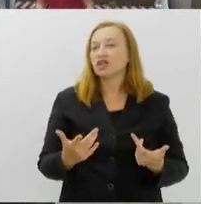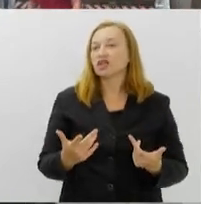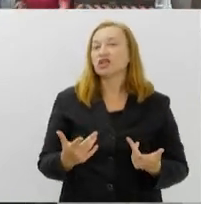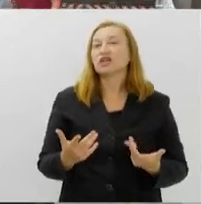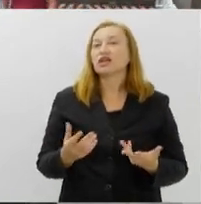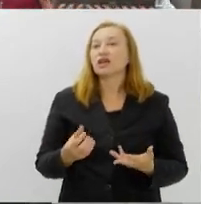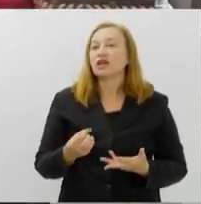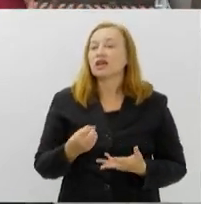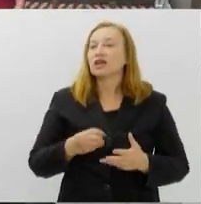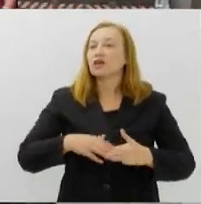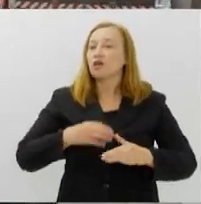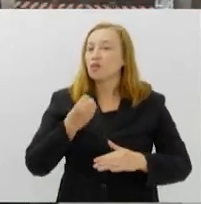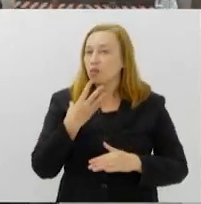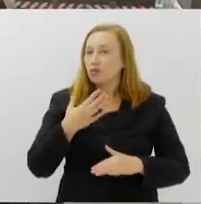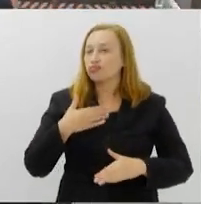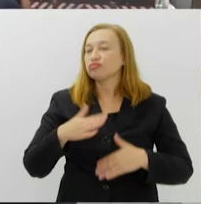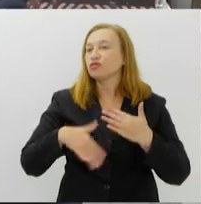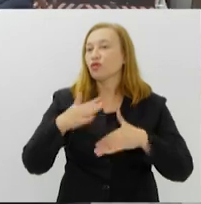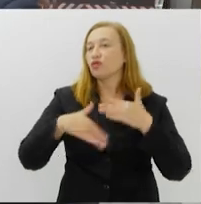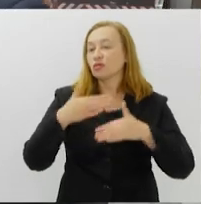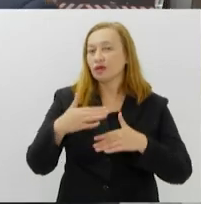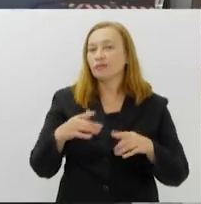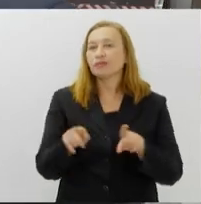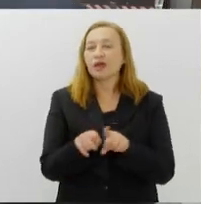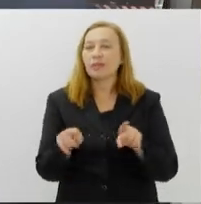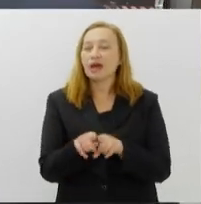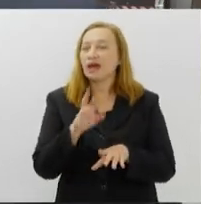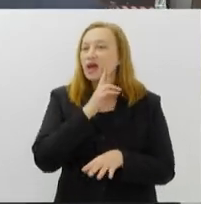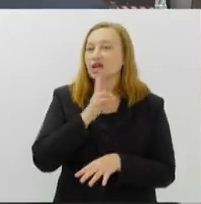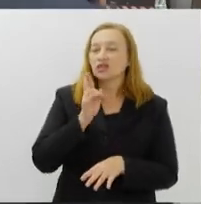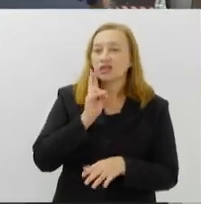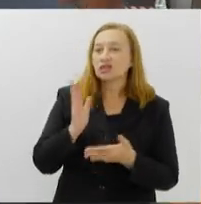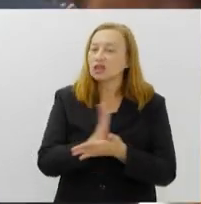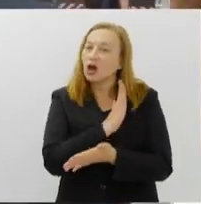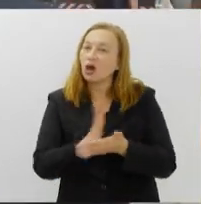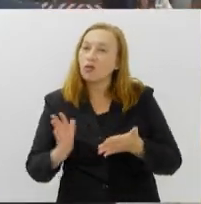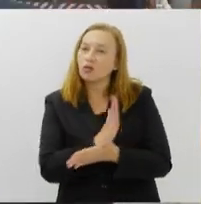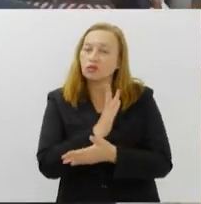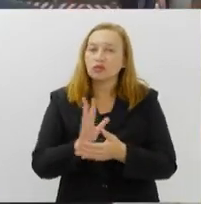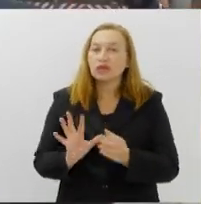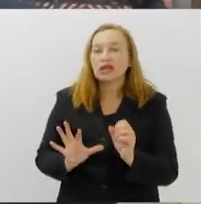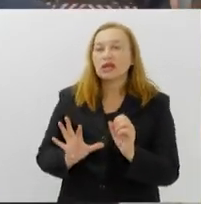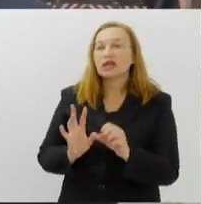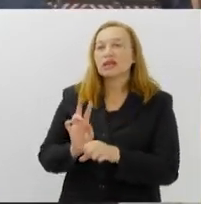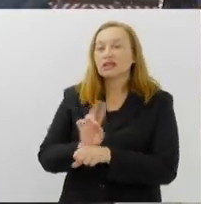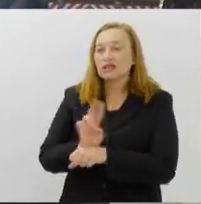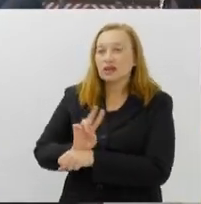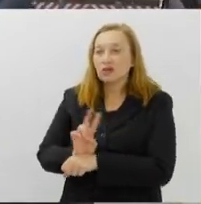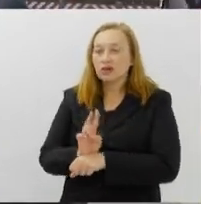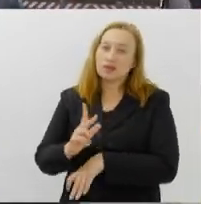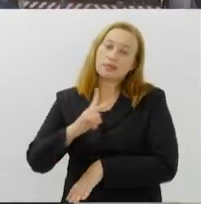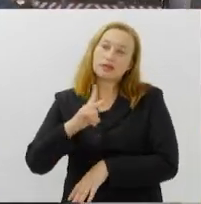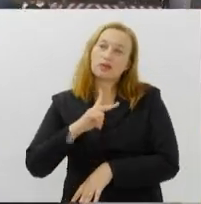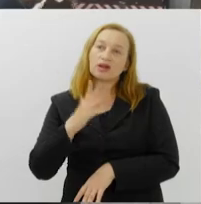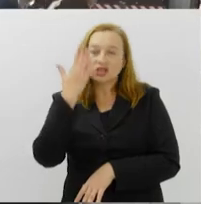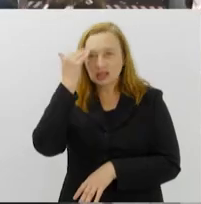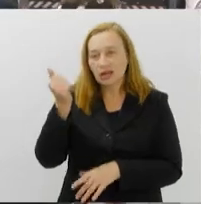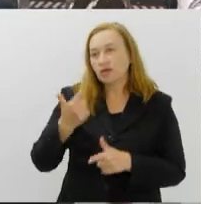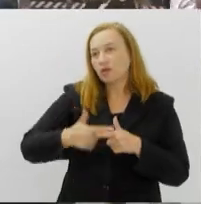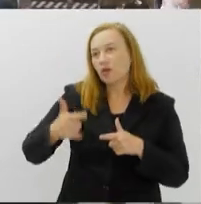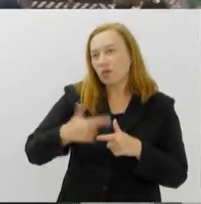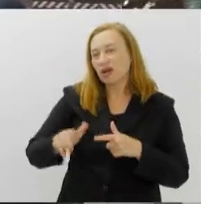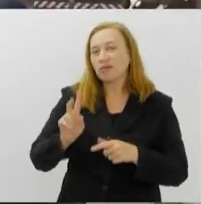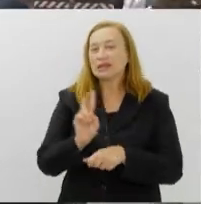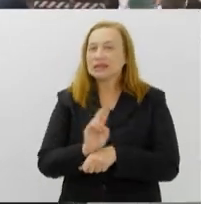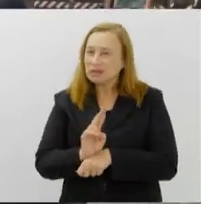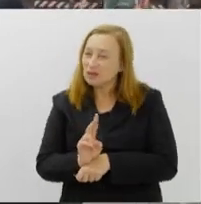região. E muitos dos restaurantes também, eles colocam, na maioria deles, seguranças privadas, porque a gente sabe que o problema de segurança